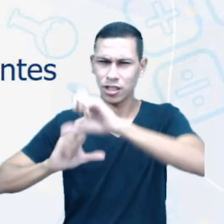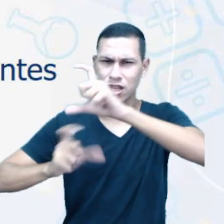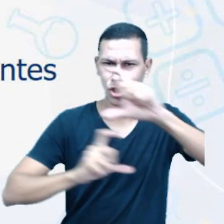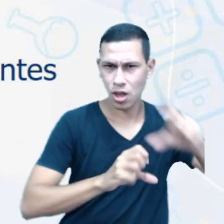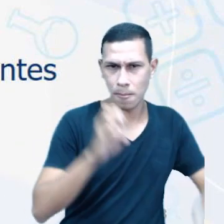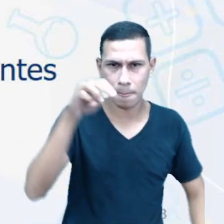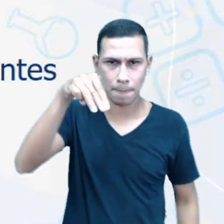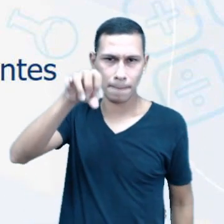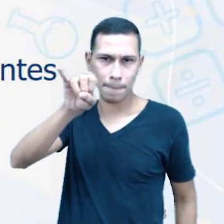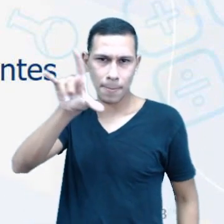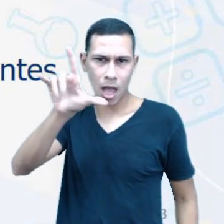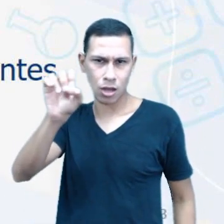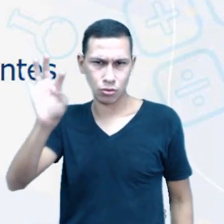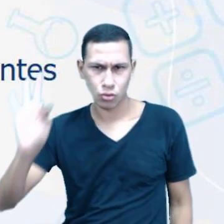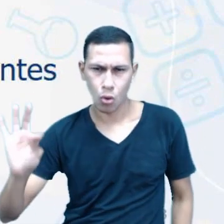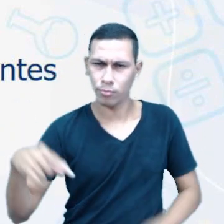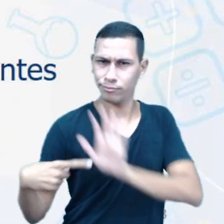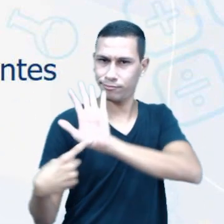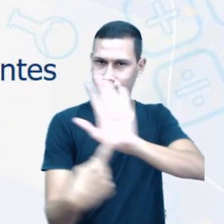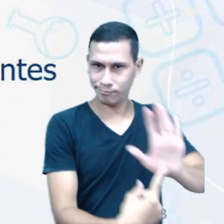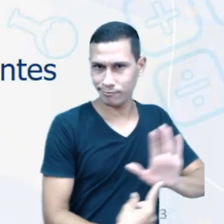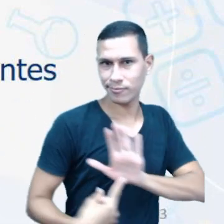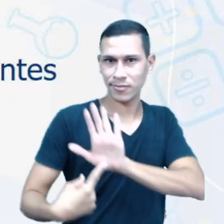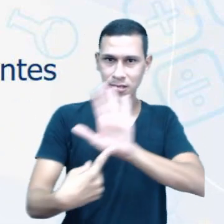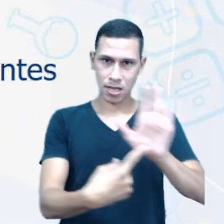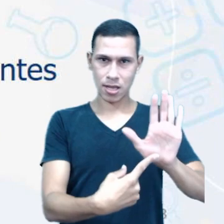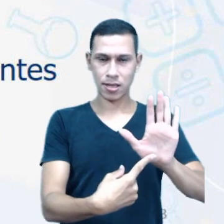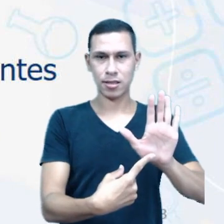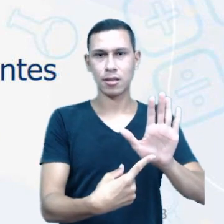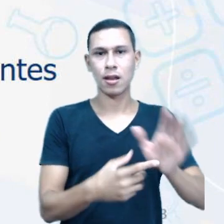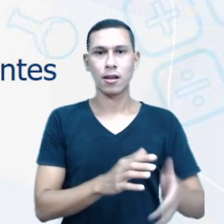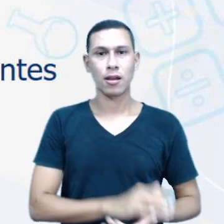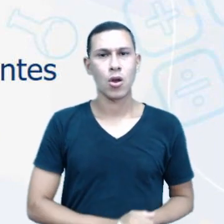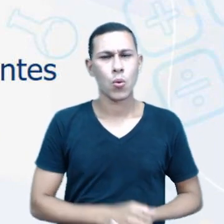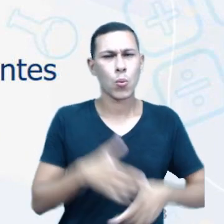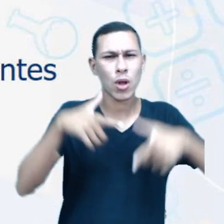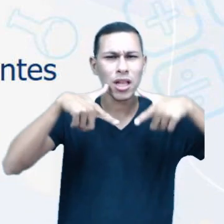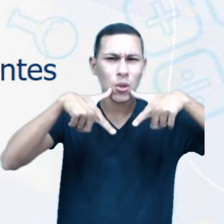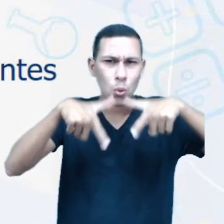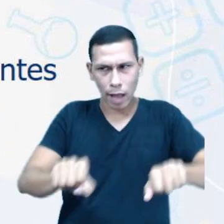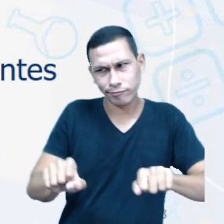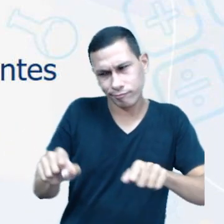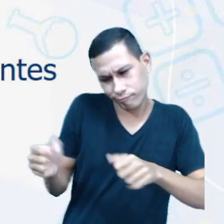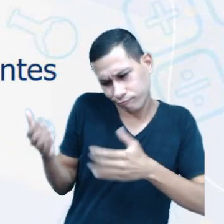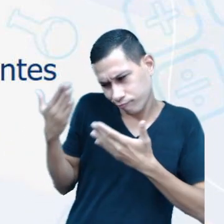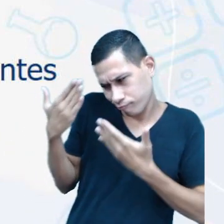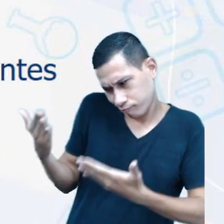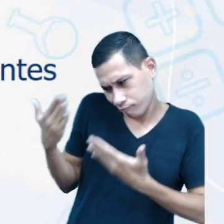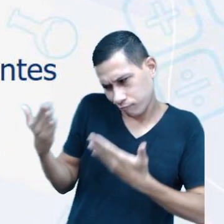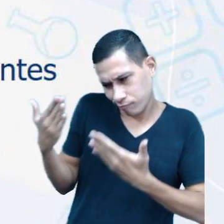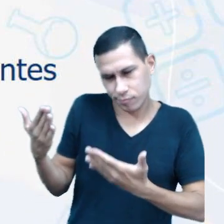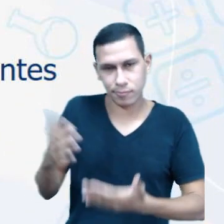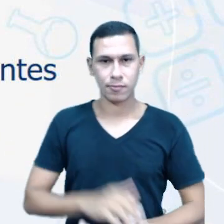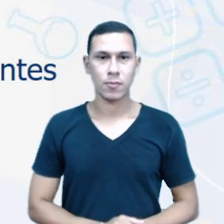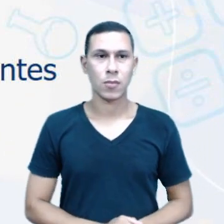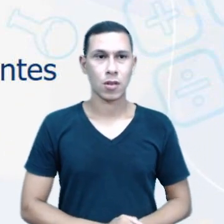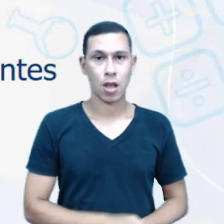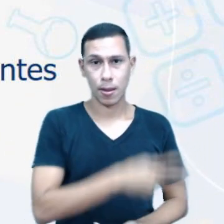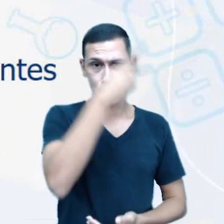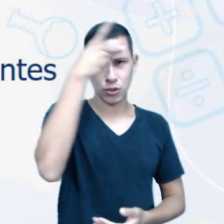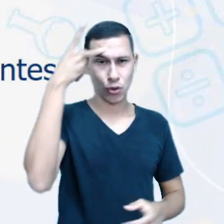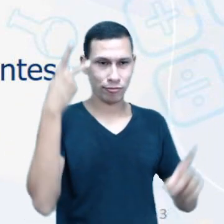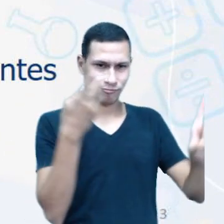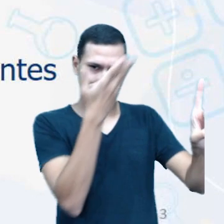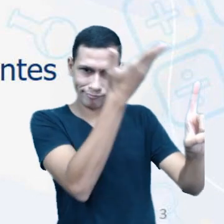Fernandes vai apresentar nas placas uma linguagem irônica, ou seja, esses personagens que estão aqui